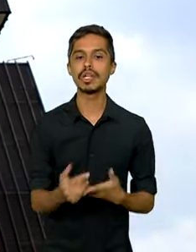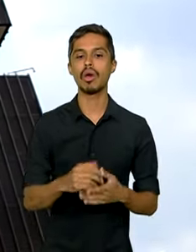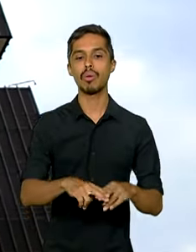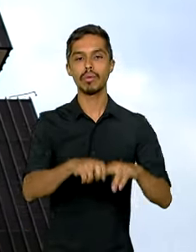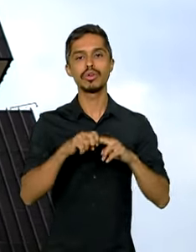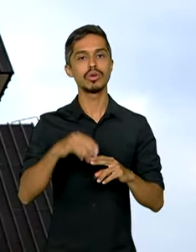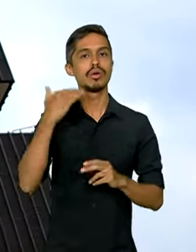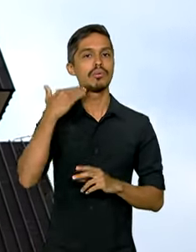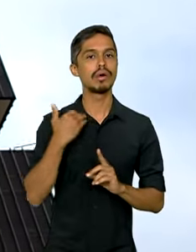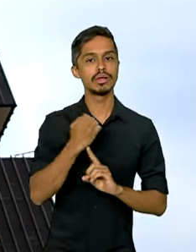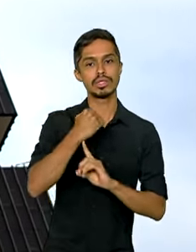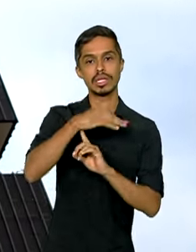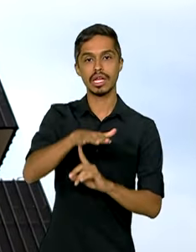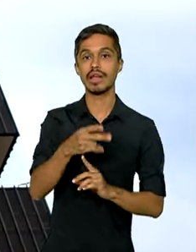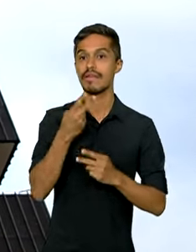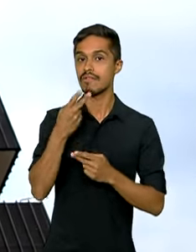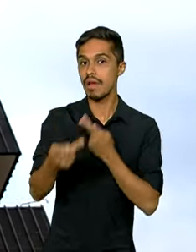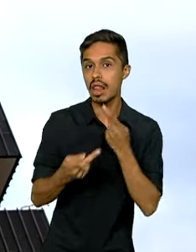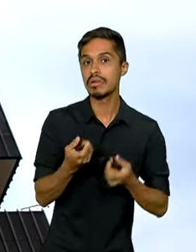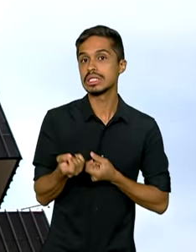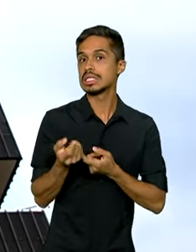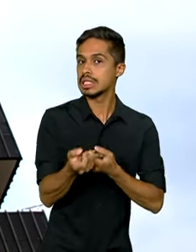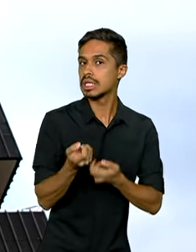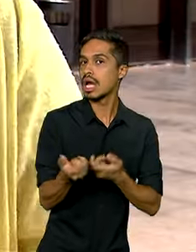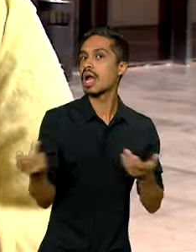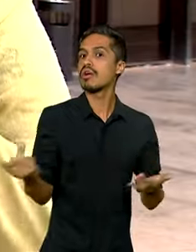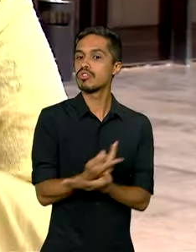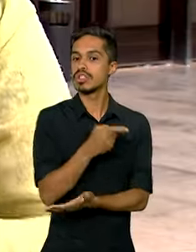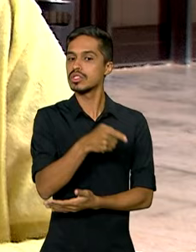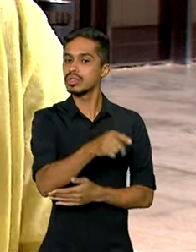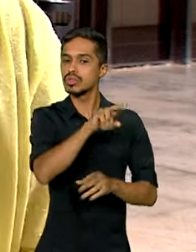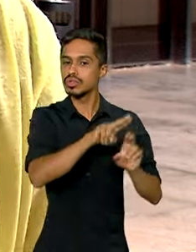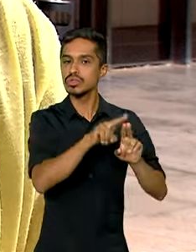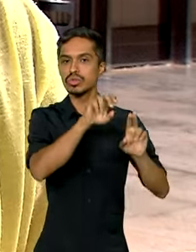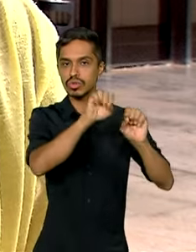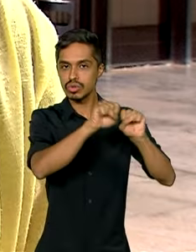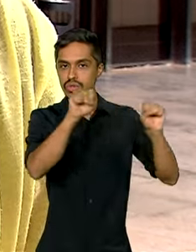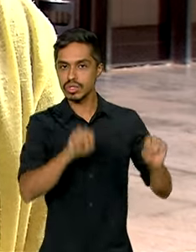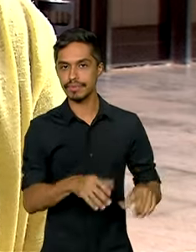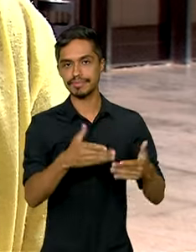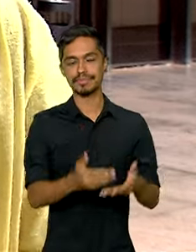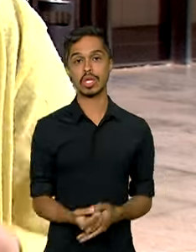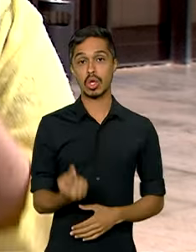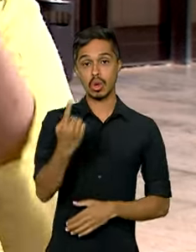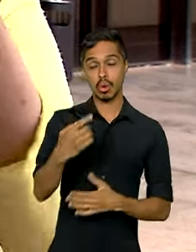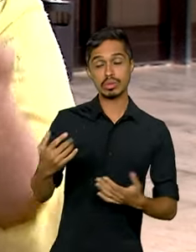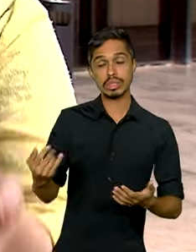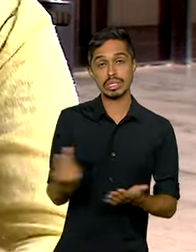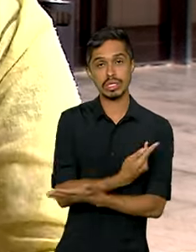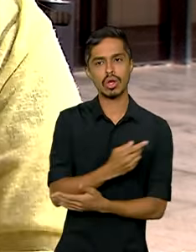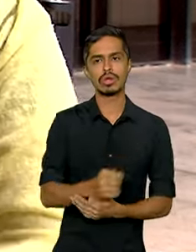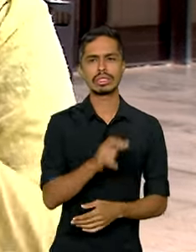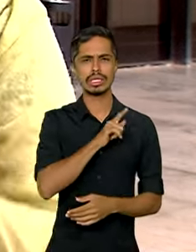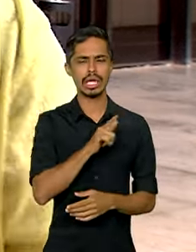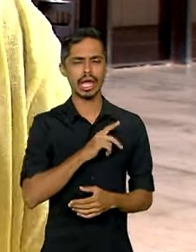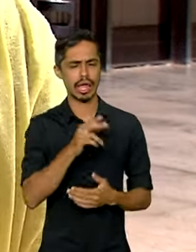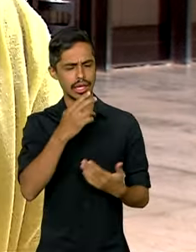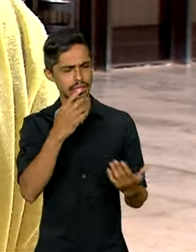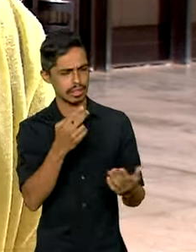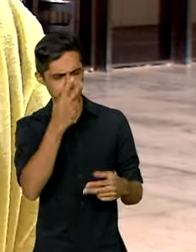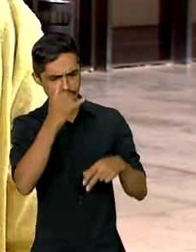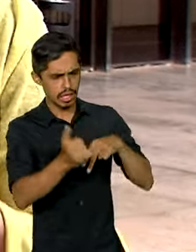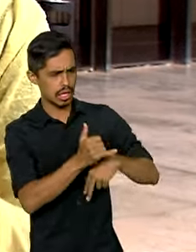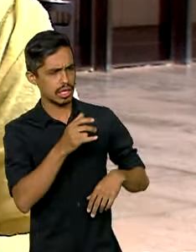Central alerta para fraudes envolvendo o sistema. Em um dos esquemas, a vítima se depara com publicações em